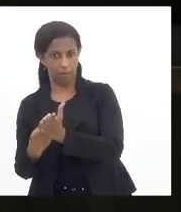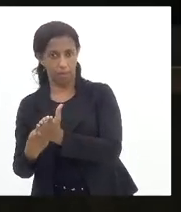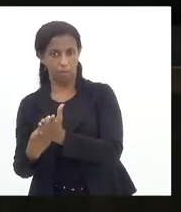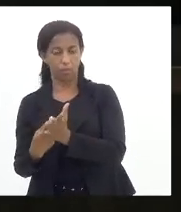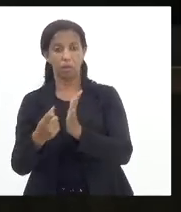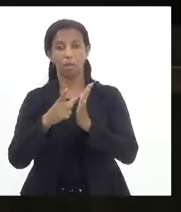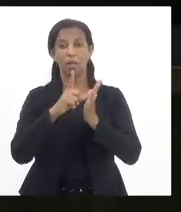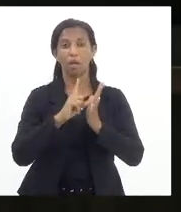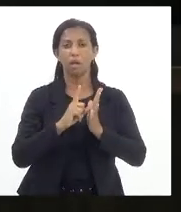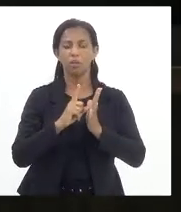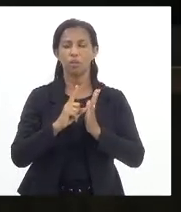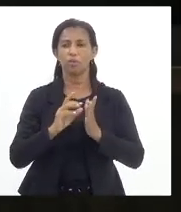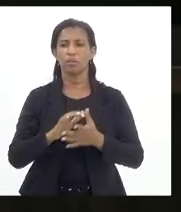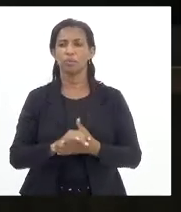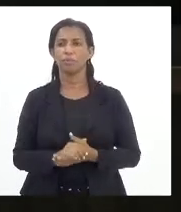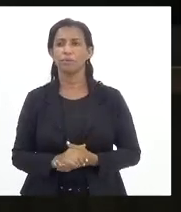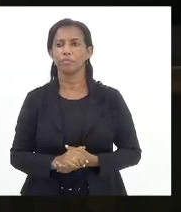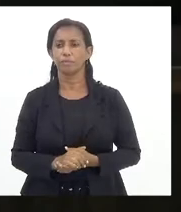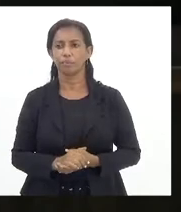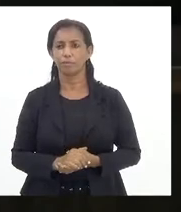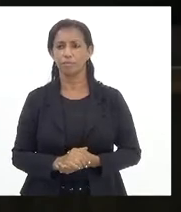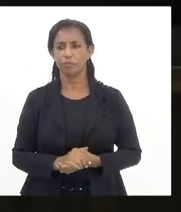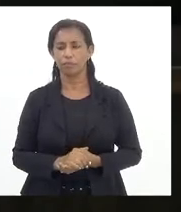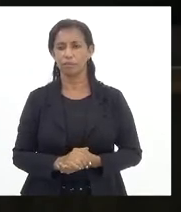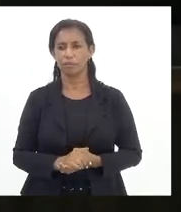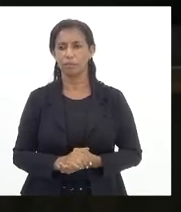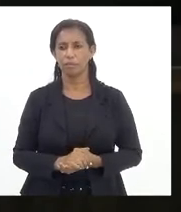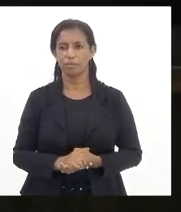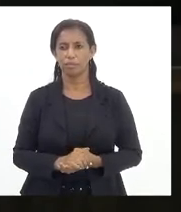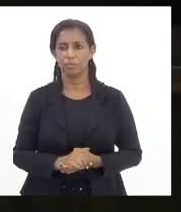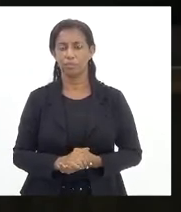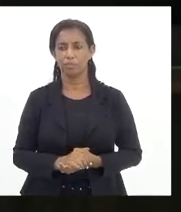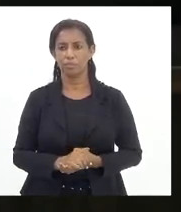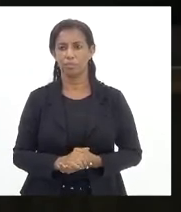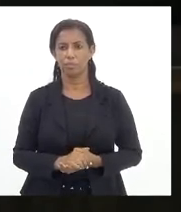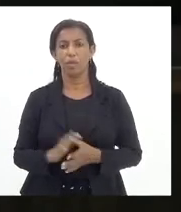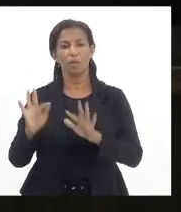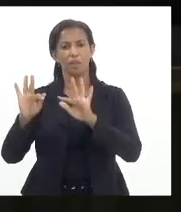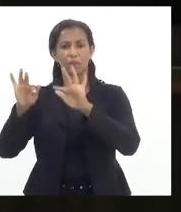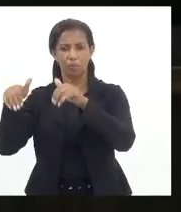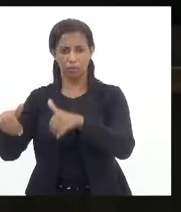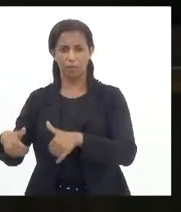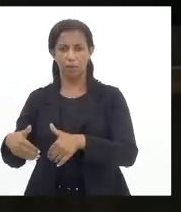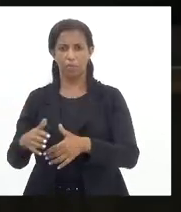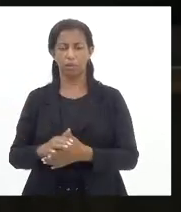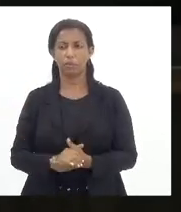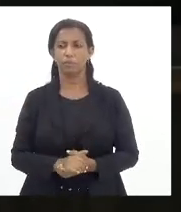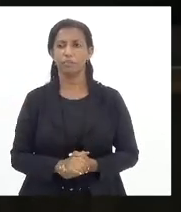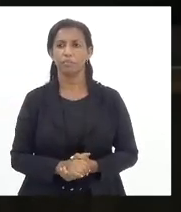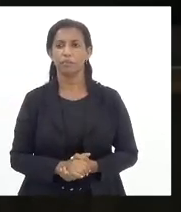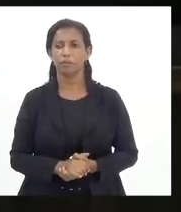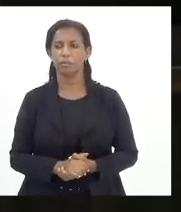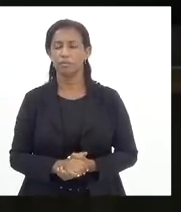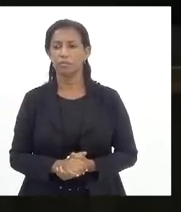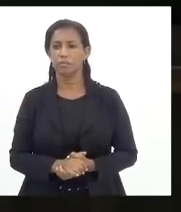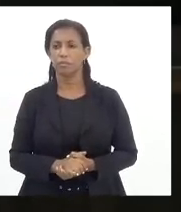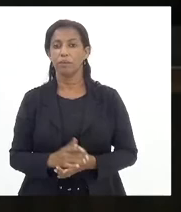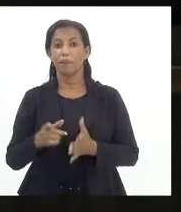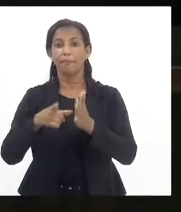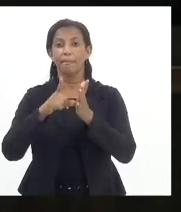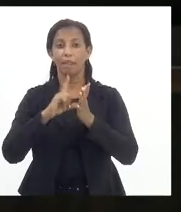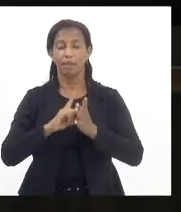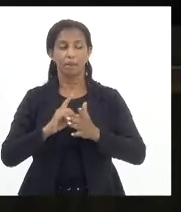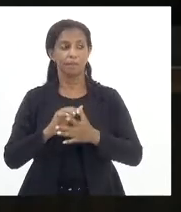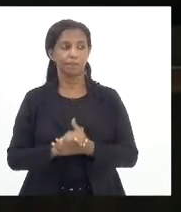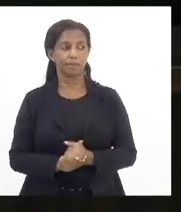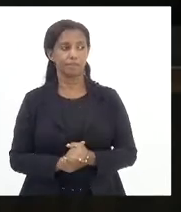quer estar pela ordem senhor presidente não aqui não dá nesse minuto pela ordem no por favor tá bom tá bom antes porém